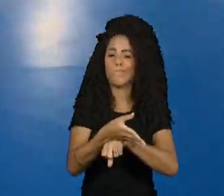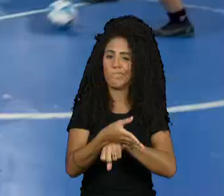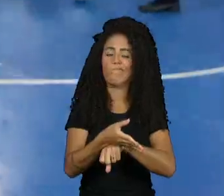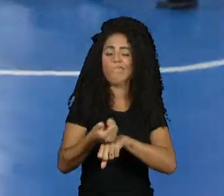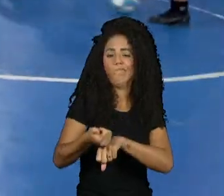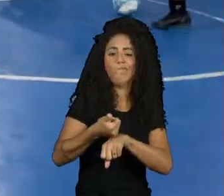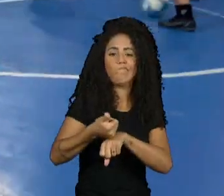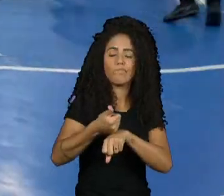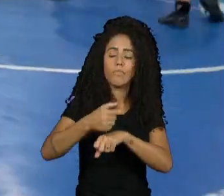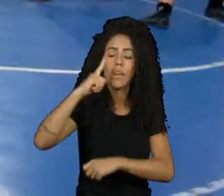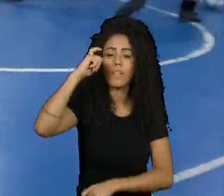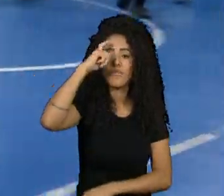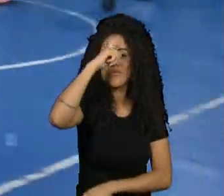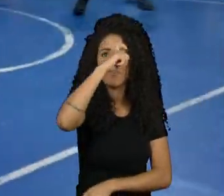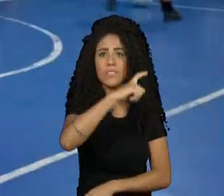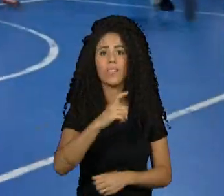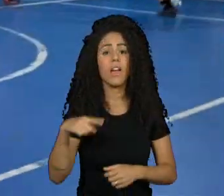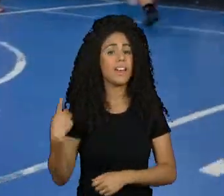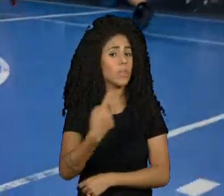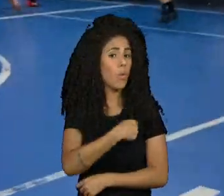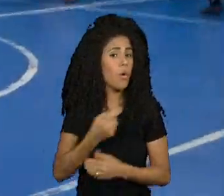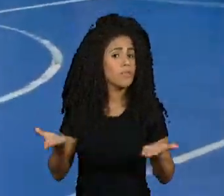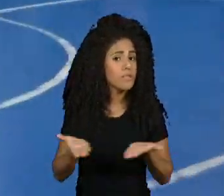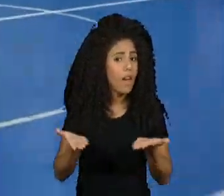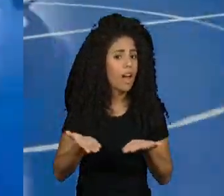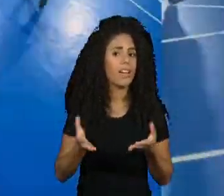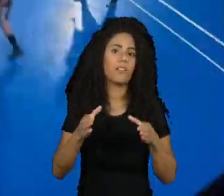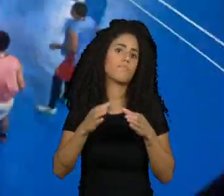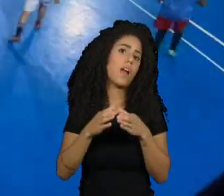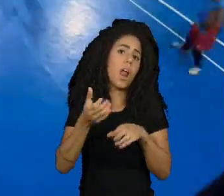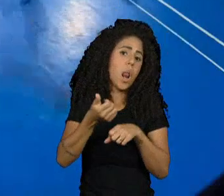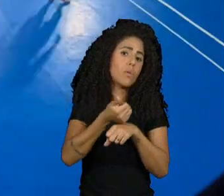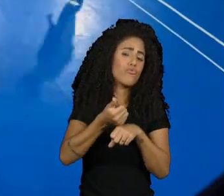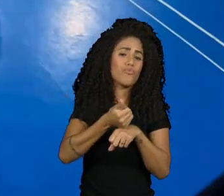profissional. E aí o que acaba acontecendo é que a gente não joga.